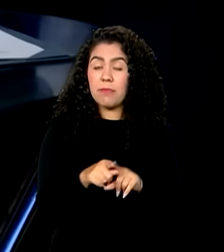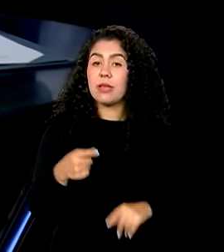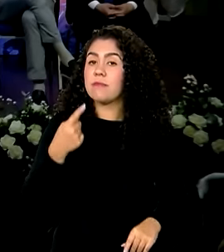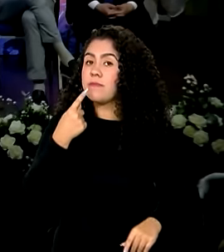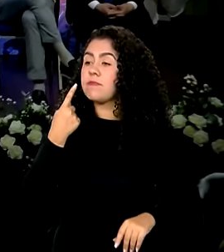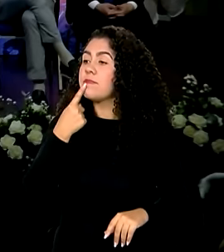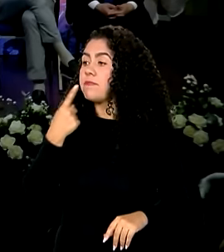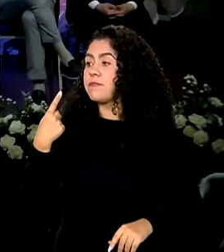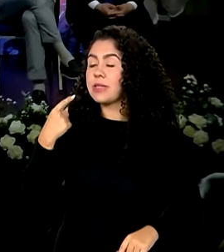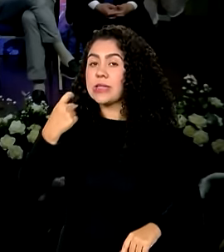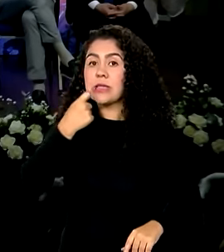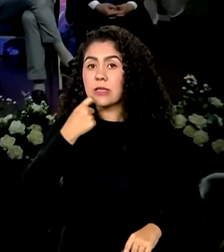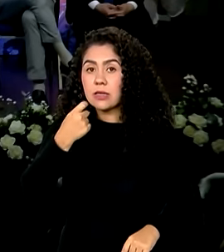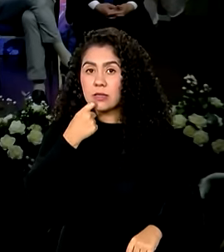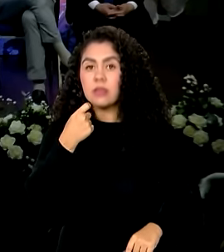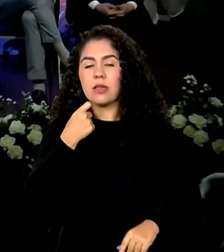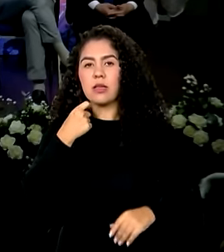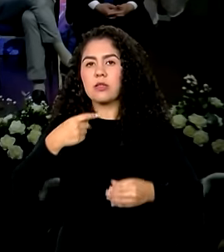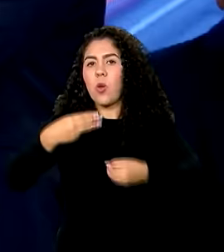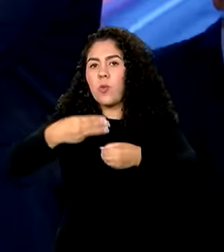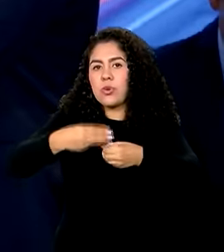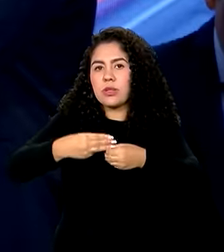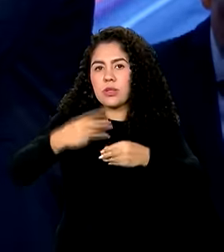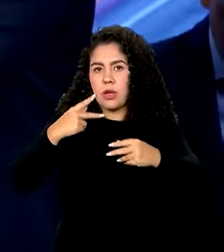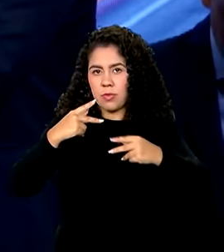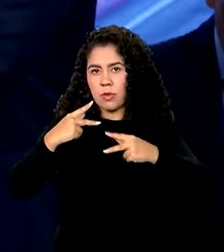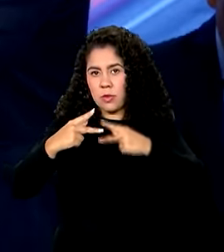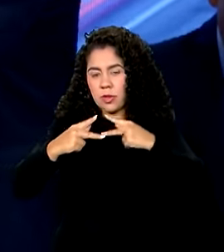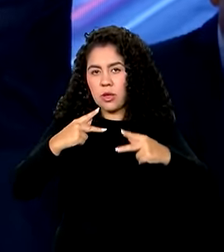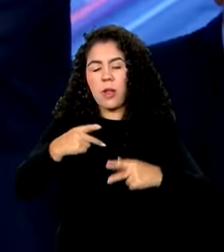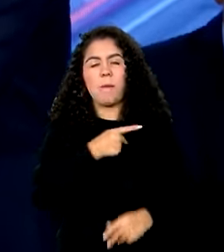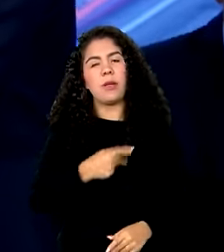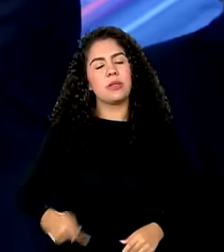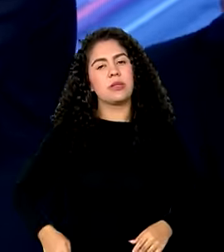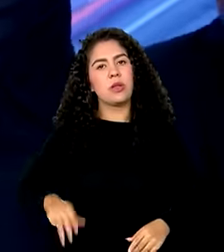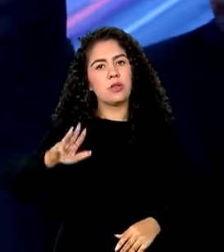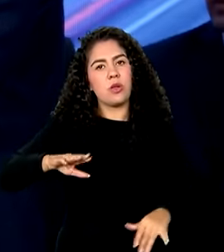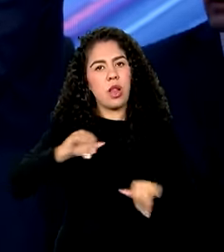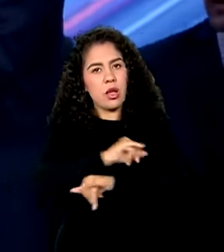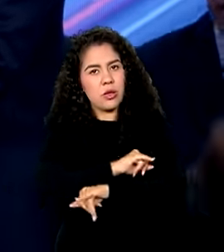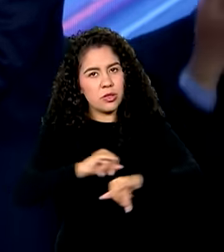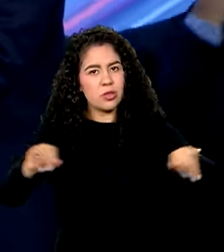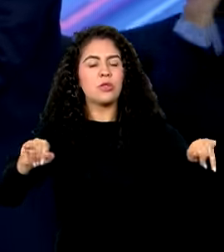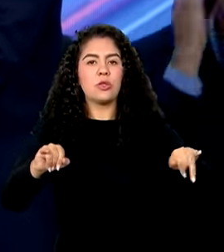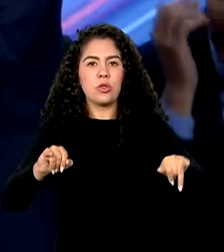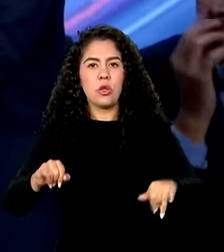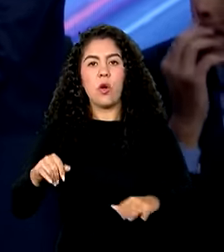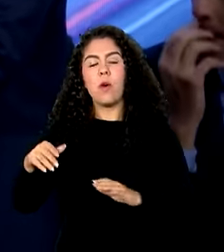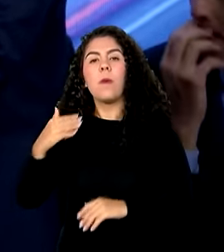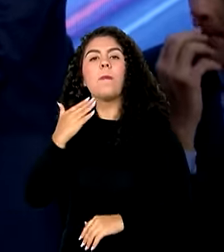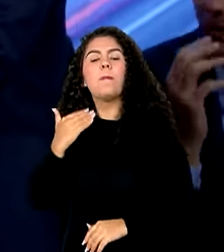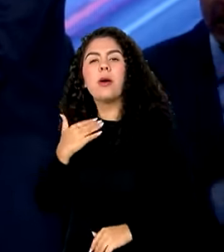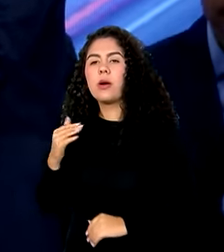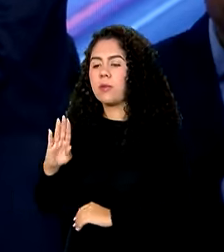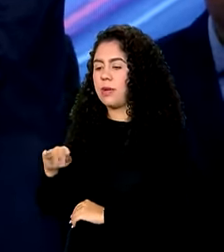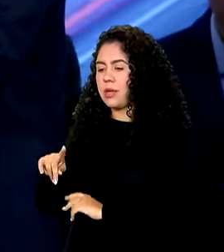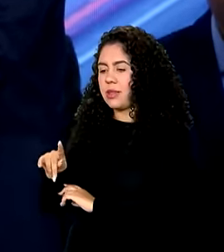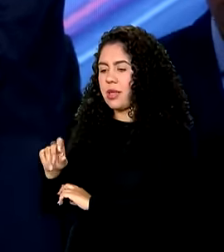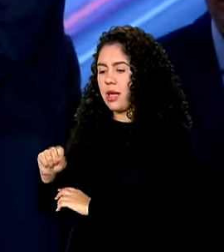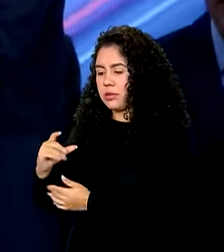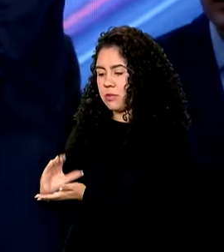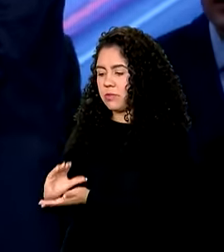dos Campos, o presidente Lula anunciou investimentos por meio do BNDES para obras na